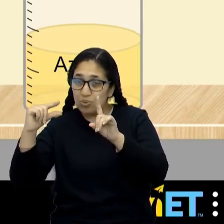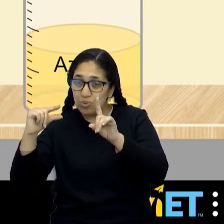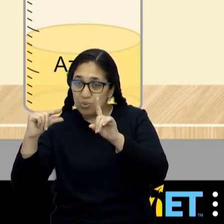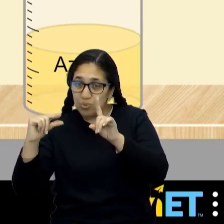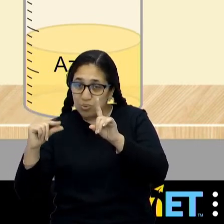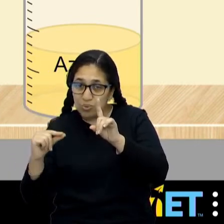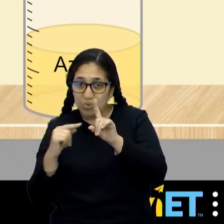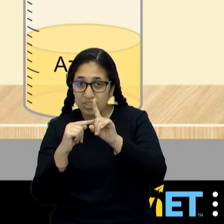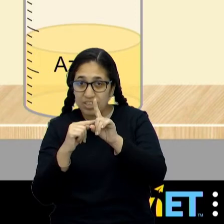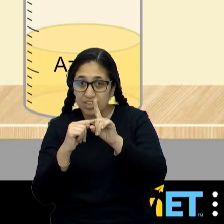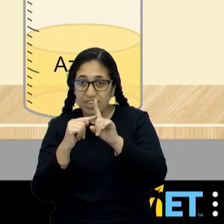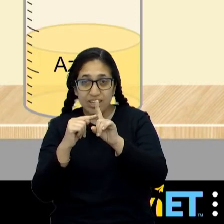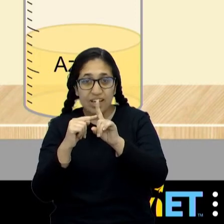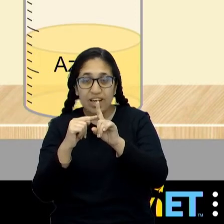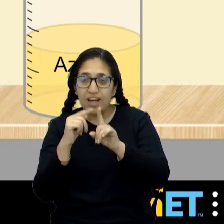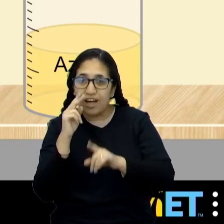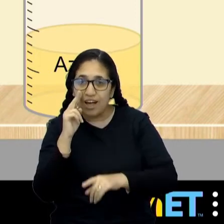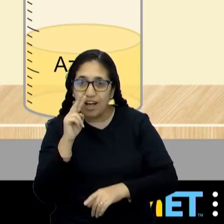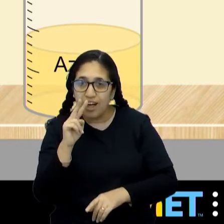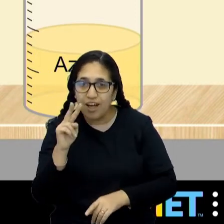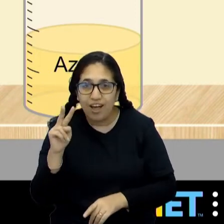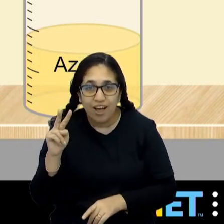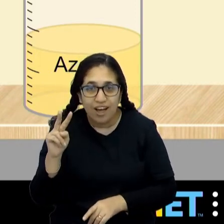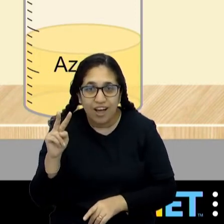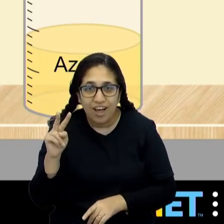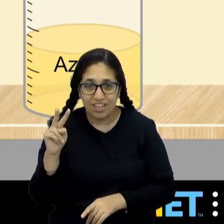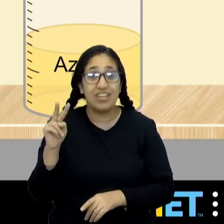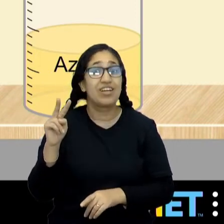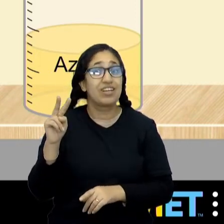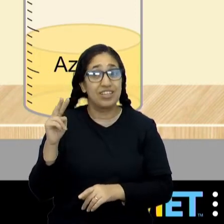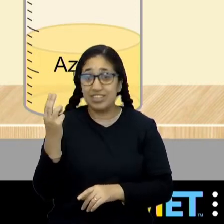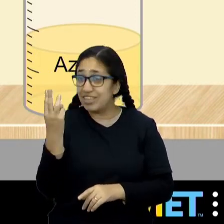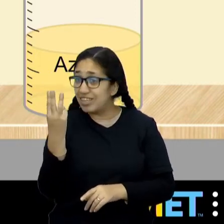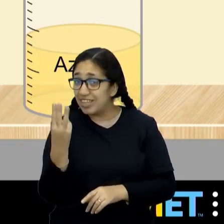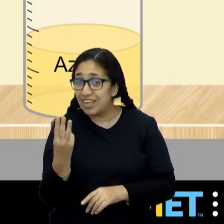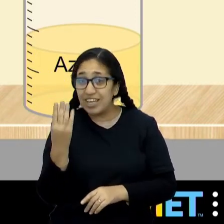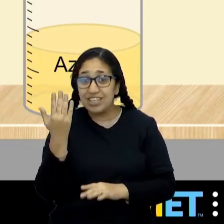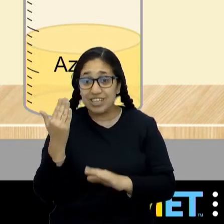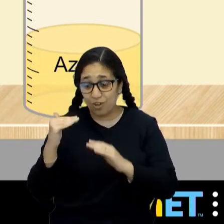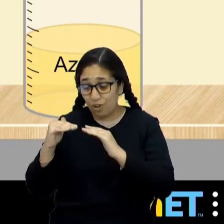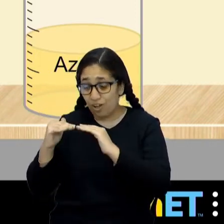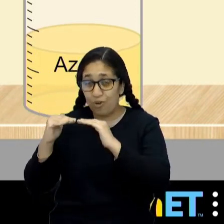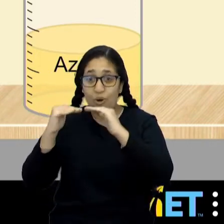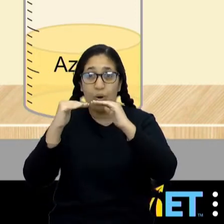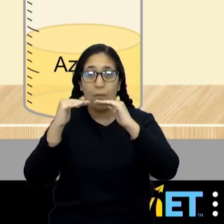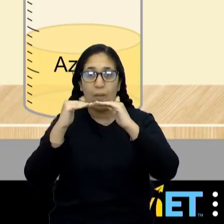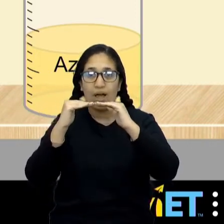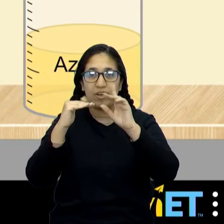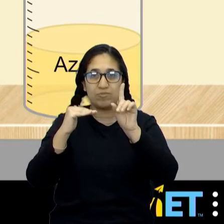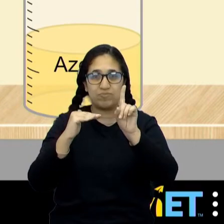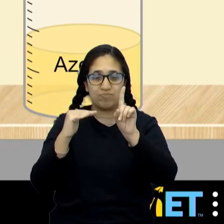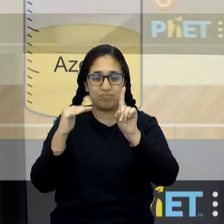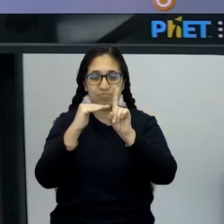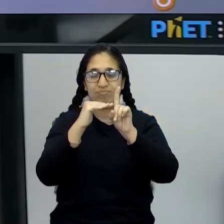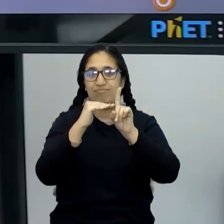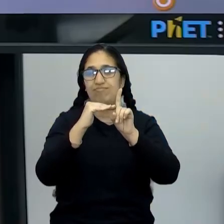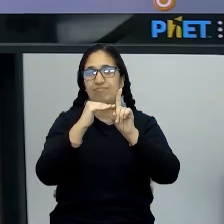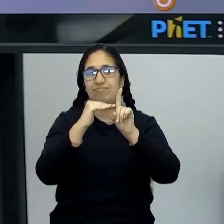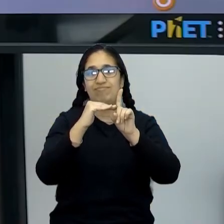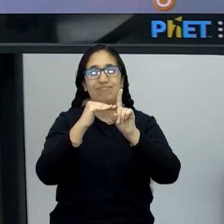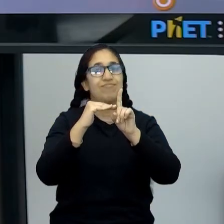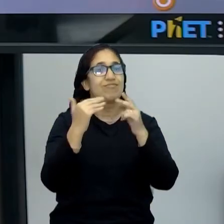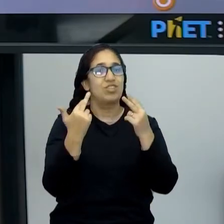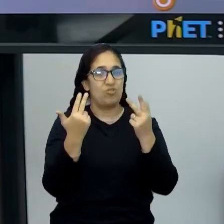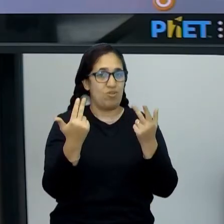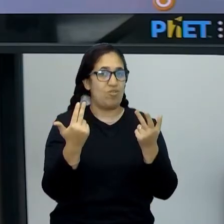e eu tô orando aqui pra que vocês consigam ver que os três termômetros pararam aí na mesma temperatura. E